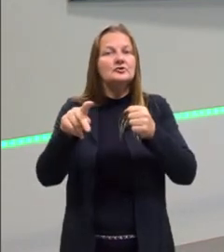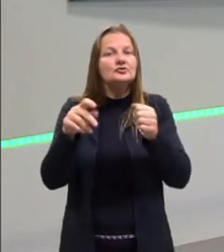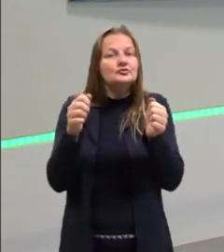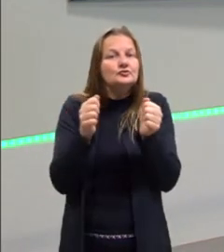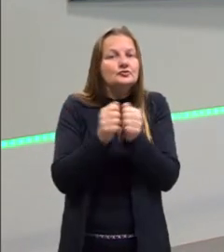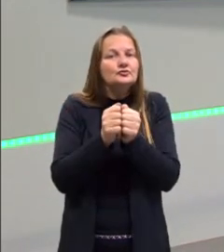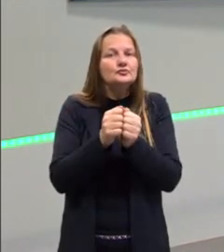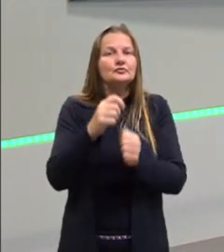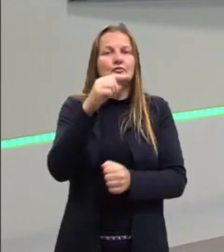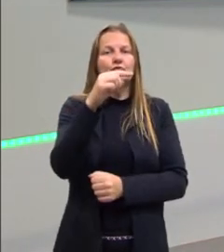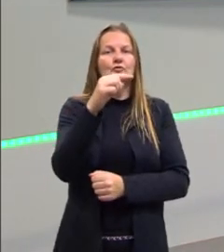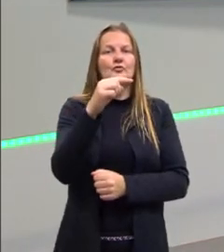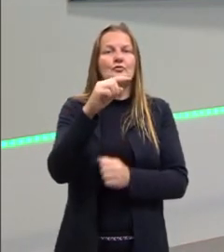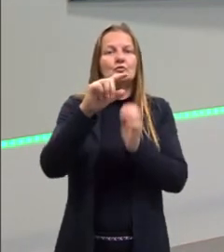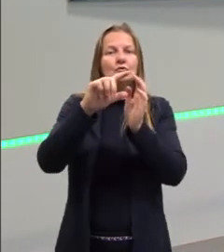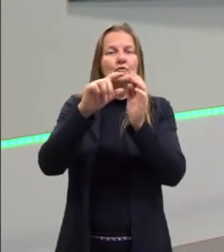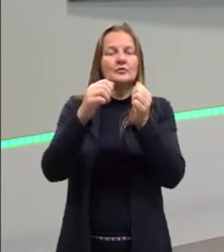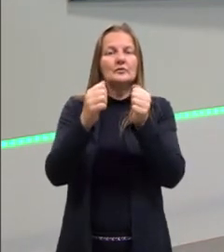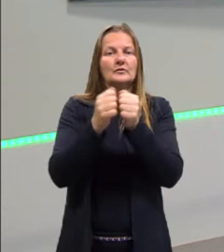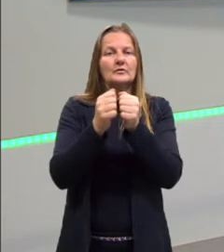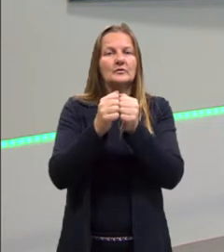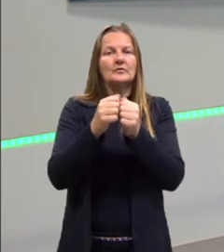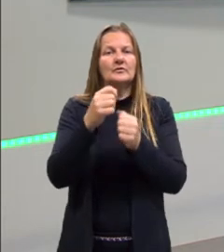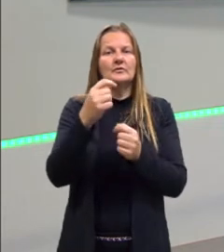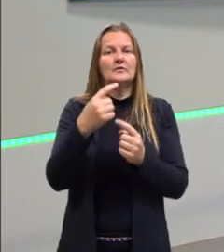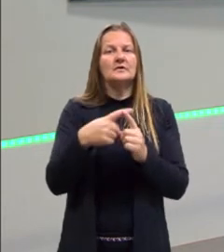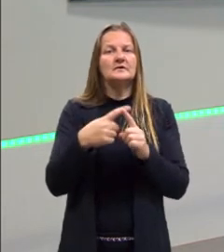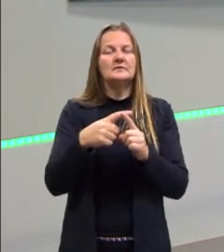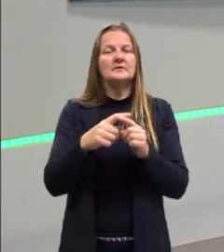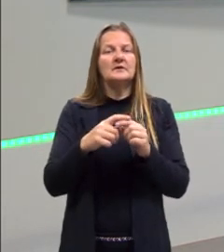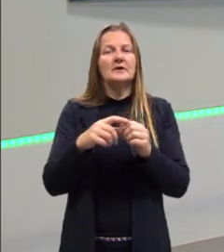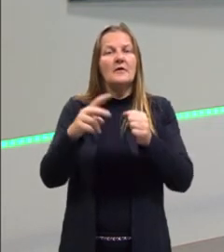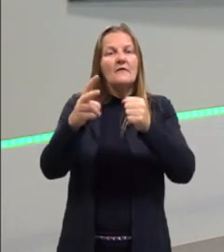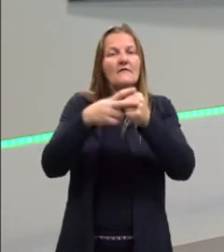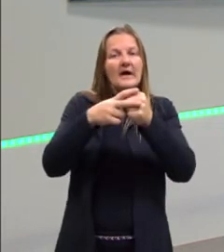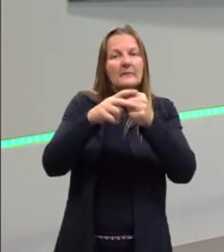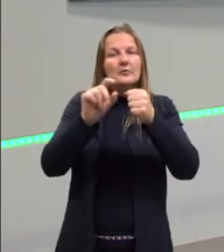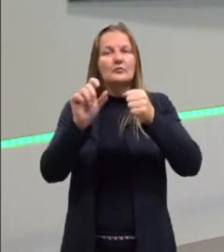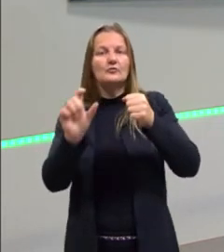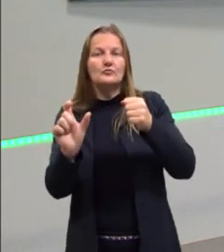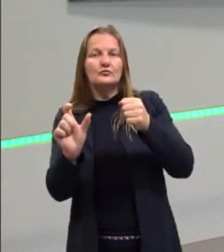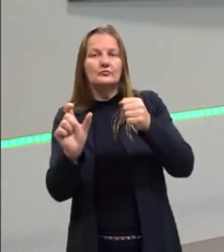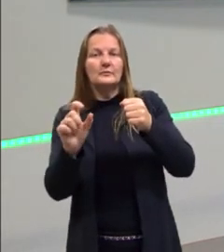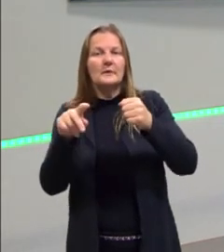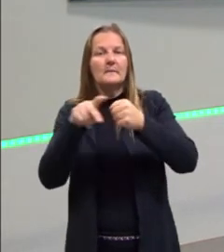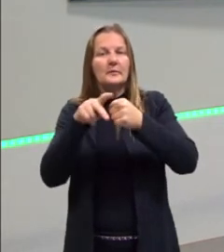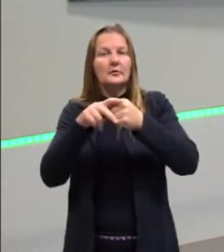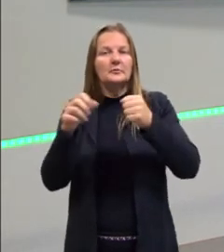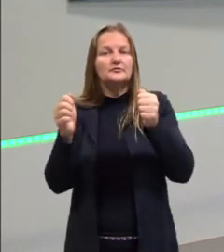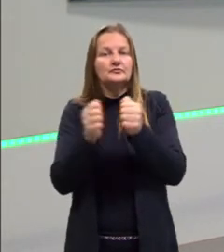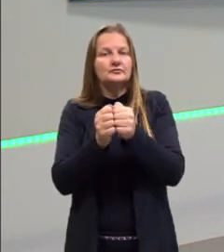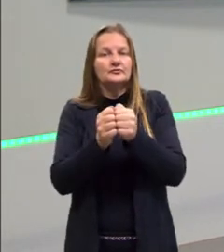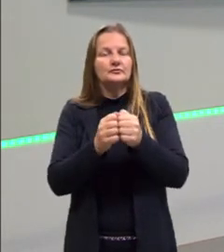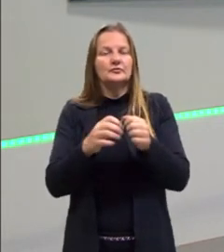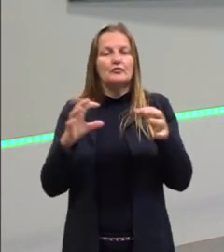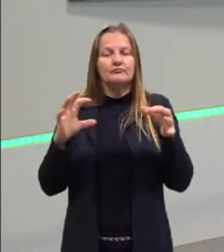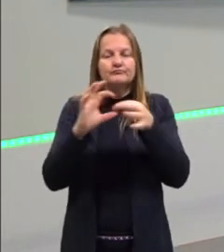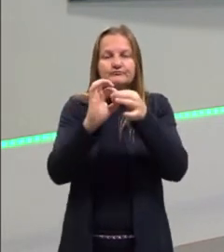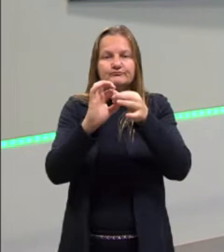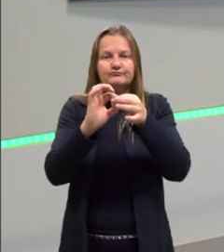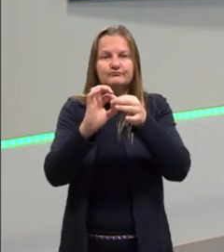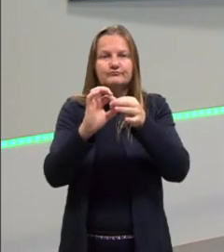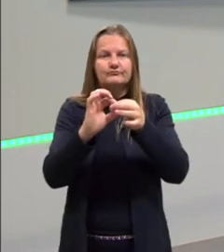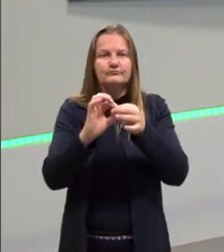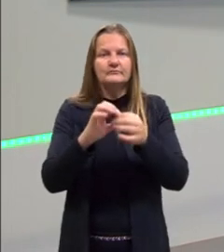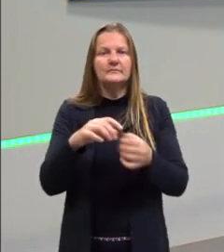sempre, o imperativo afirmativo, depois do verbo. E ele vai estar ligado a esse verbo sem